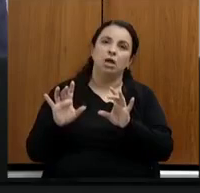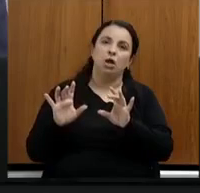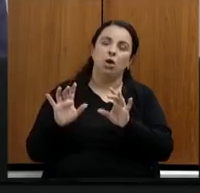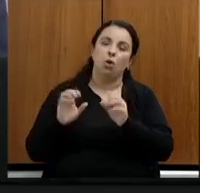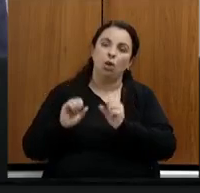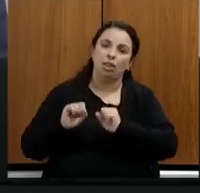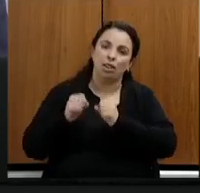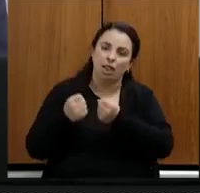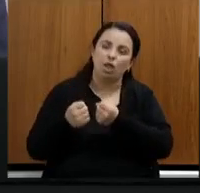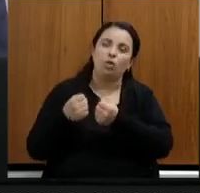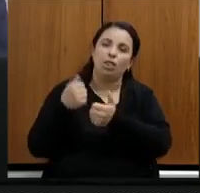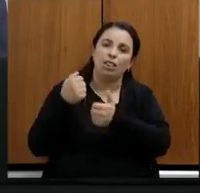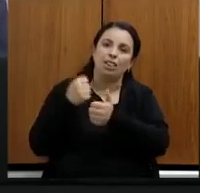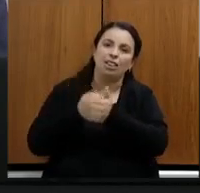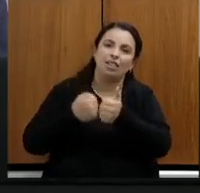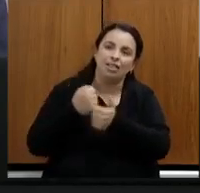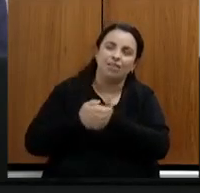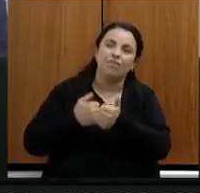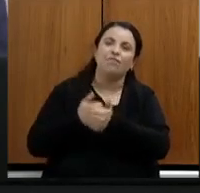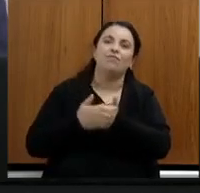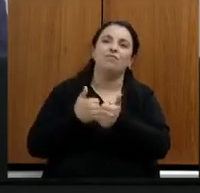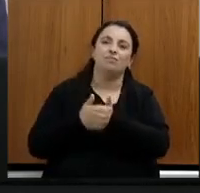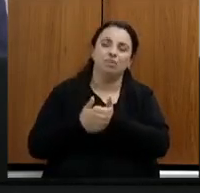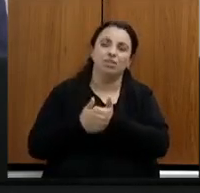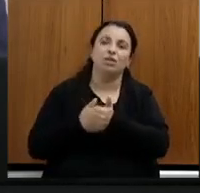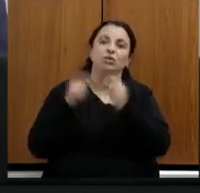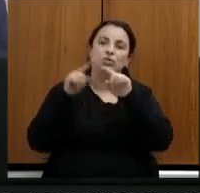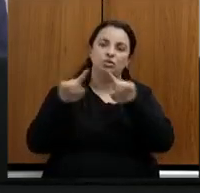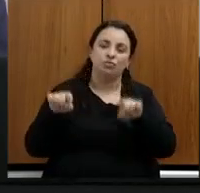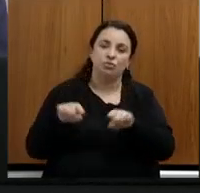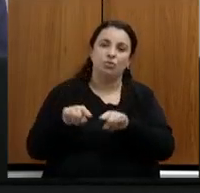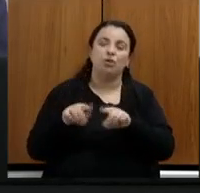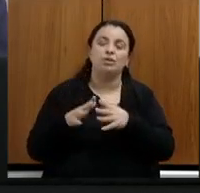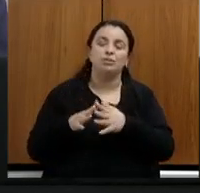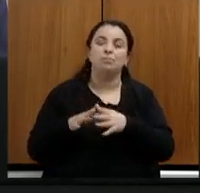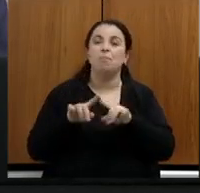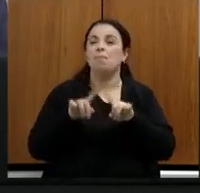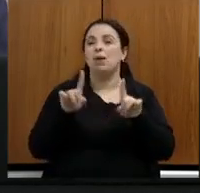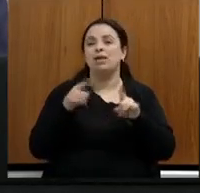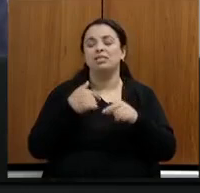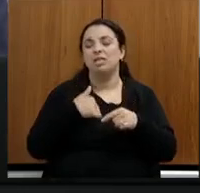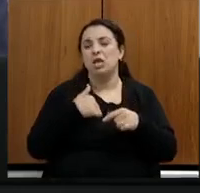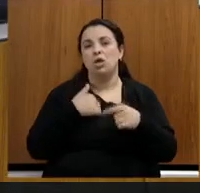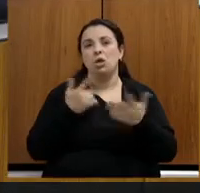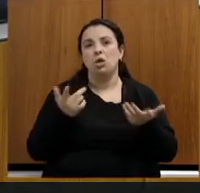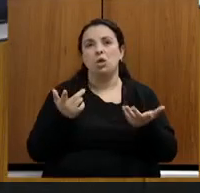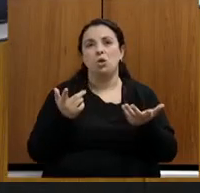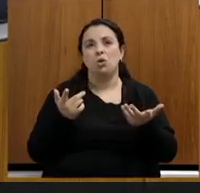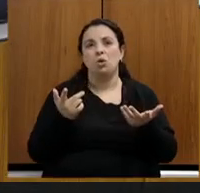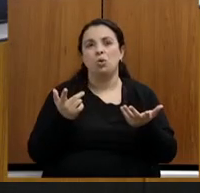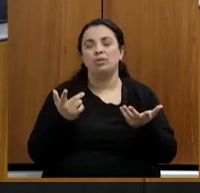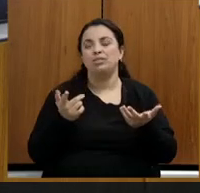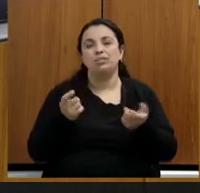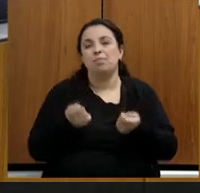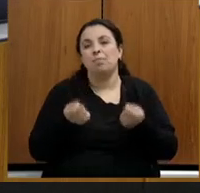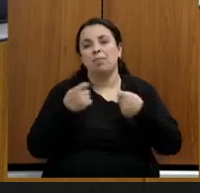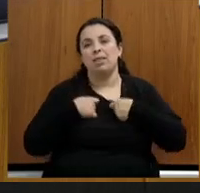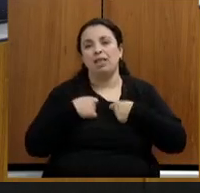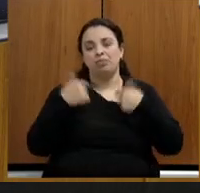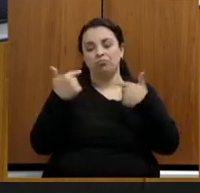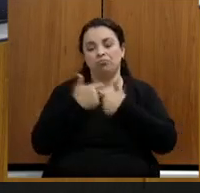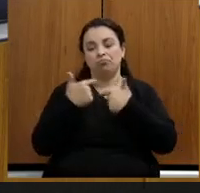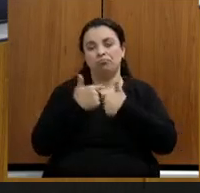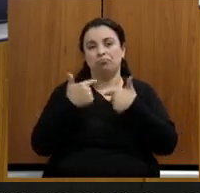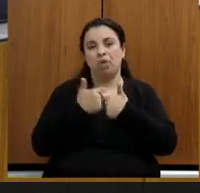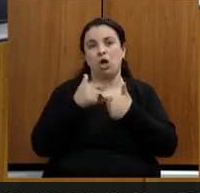deputada eu não importaria nem uma vez se for se me for dado aqui o título de lobista dos